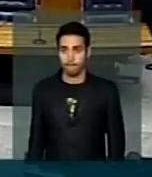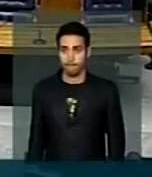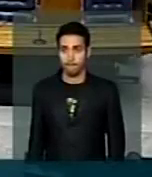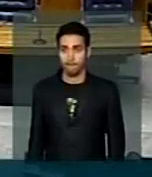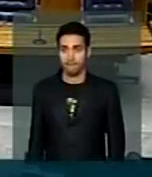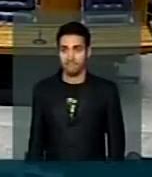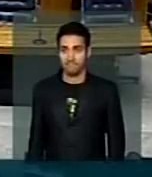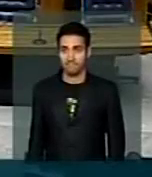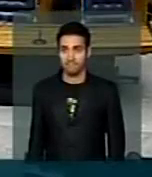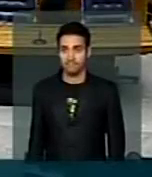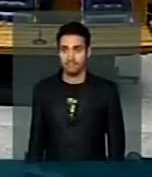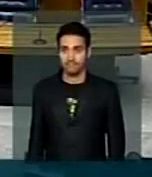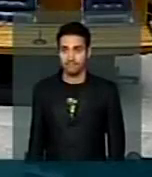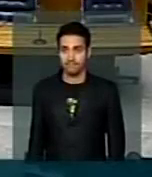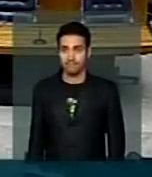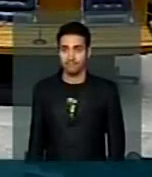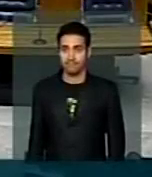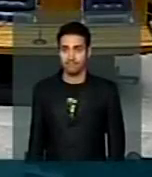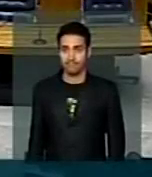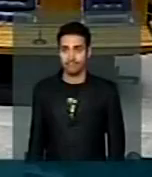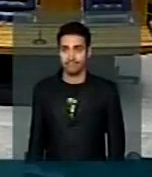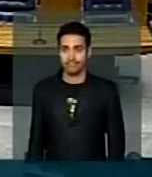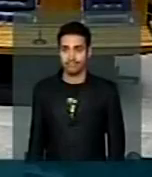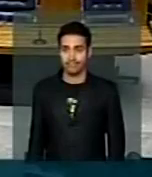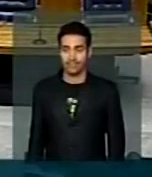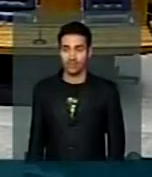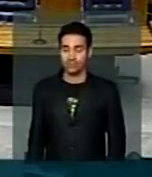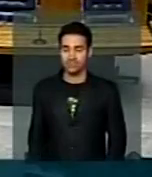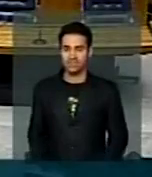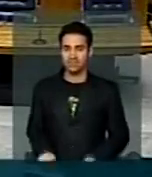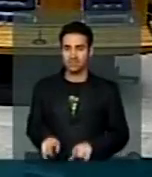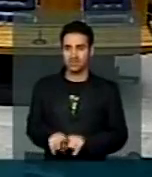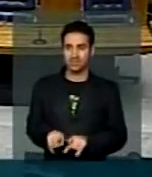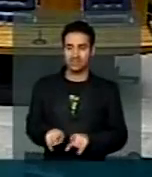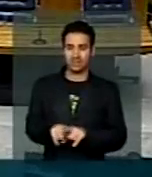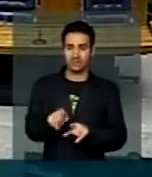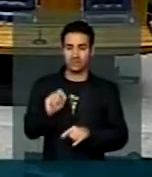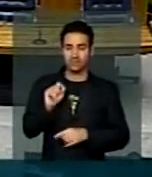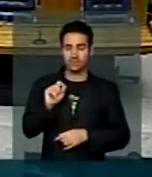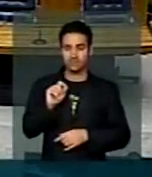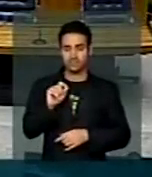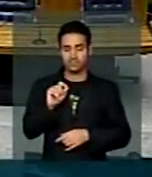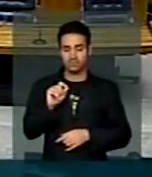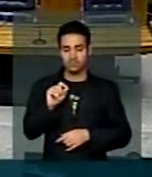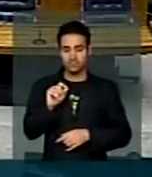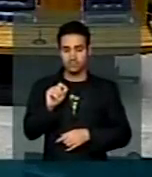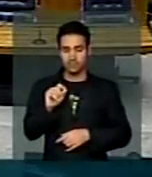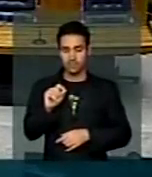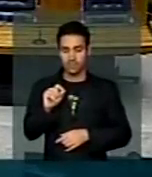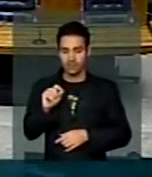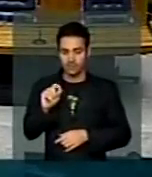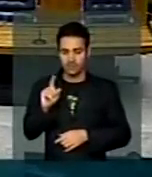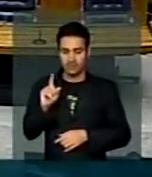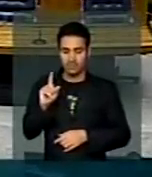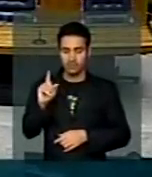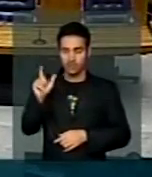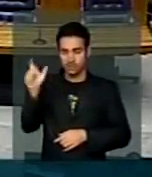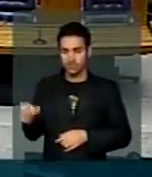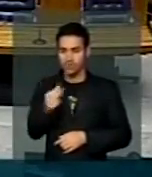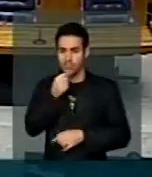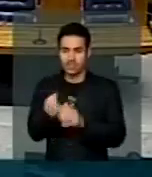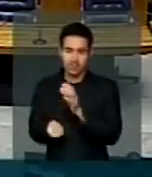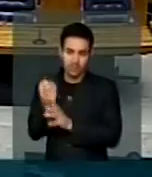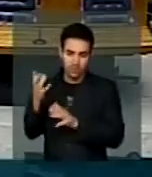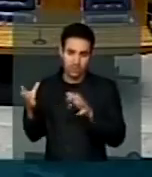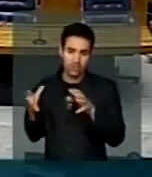Senhor Presidente, nosso pronunciamento é uma homenagem ao Pelopta Silveira, foi o criador da